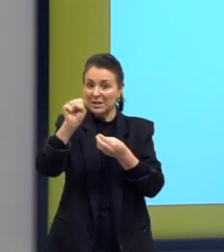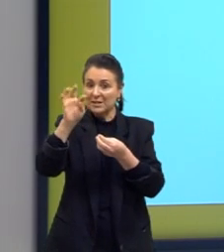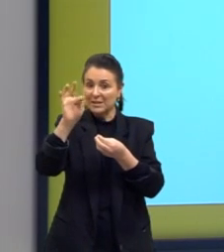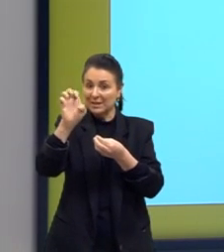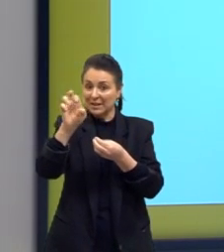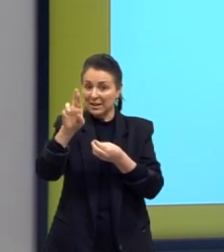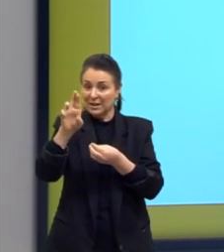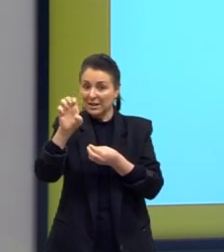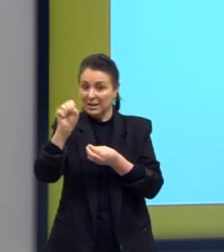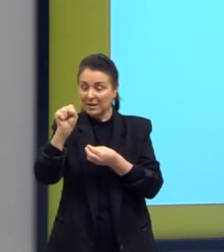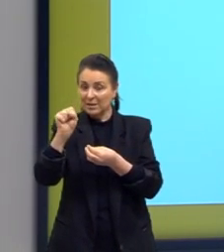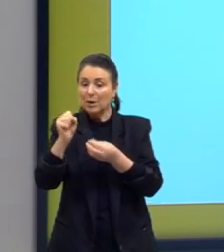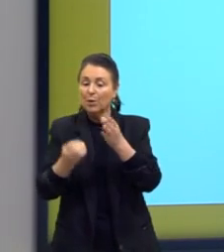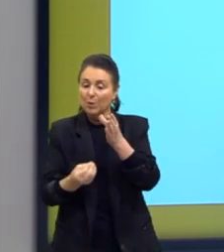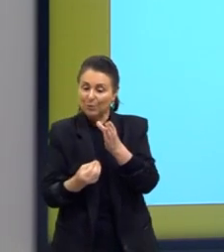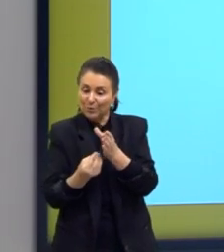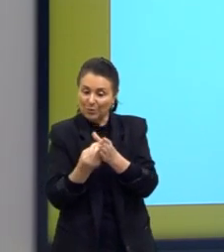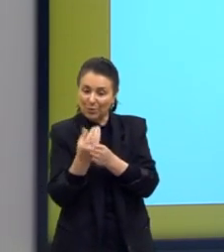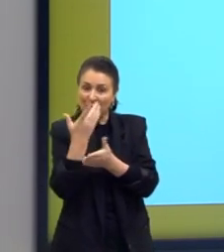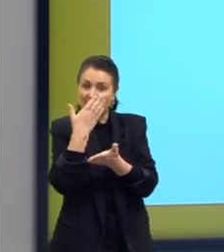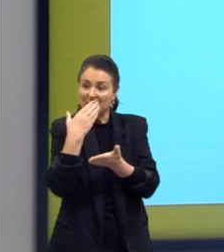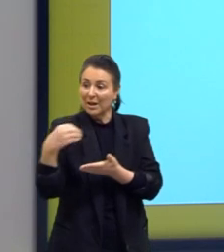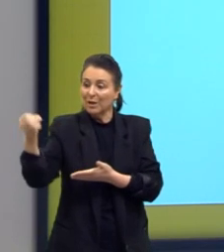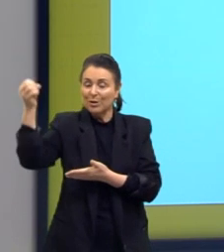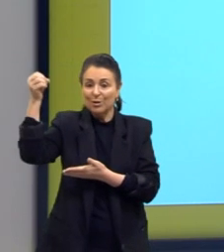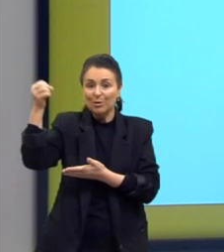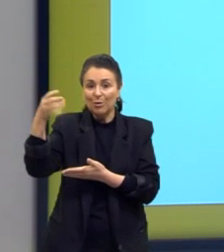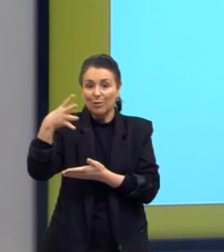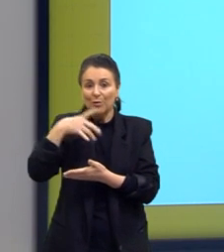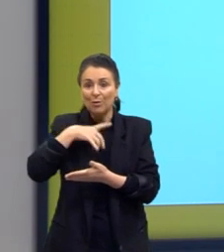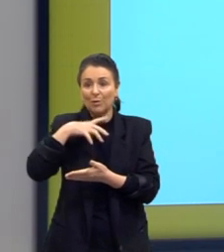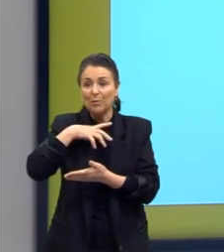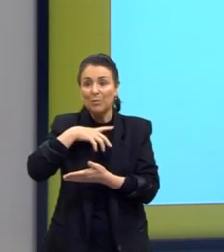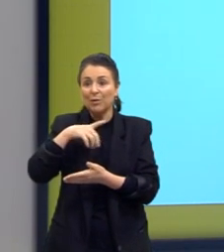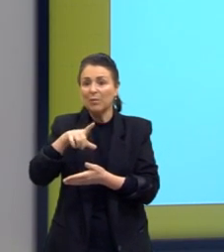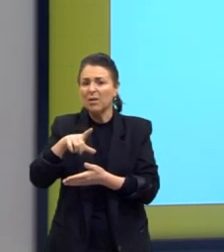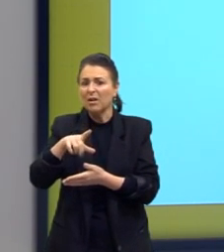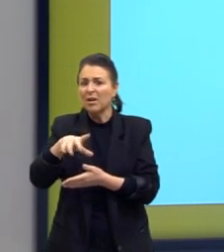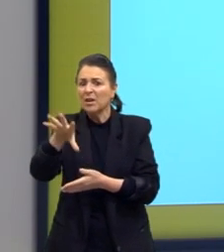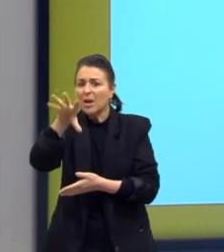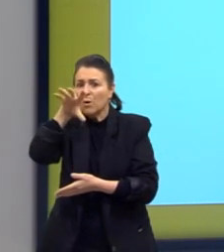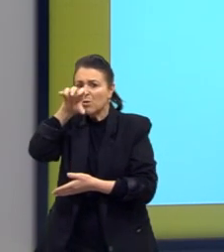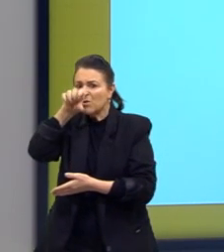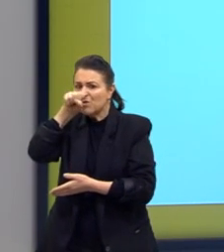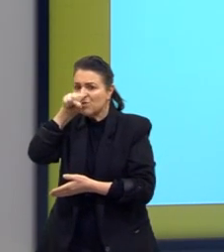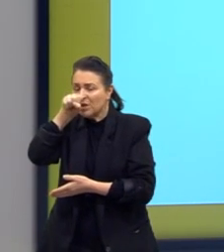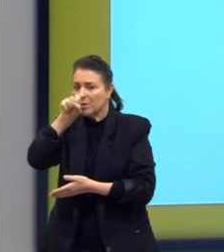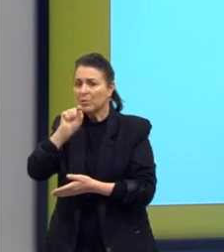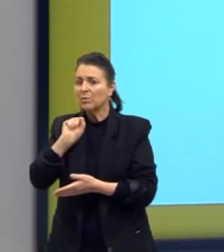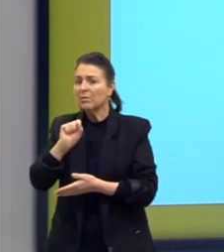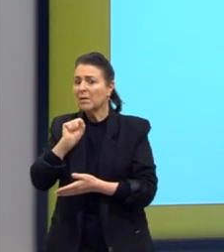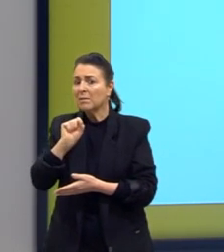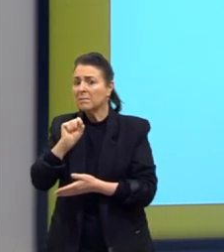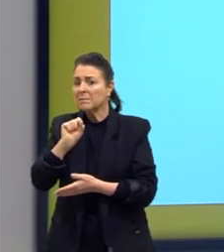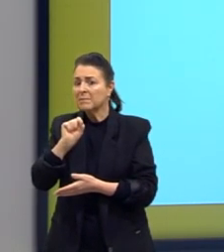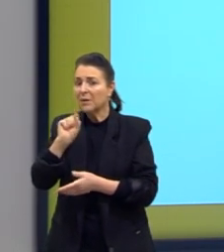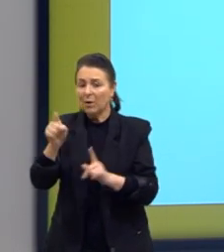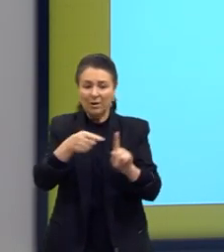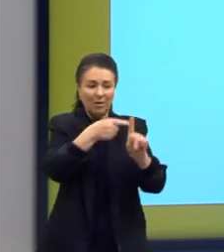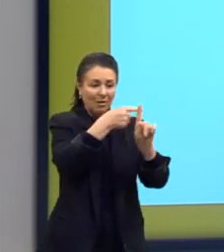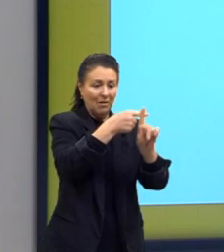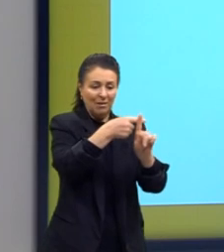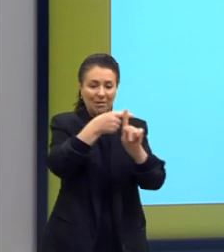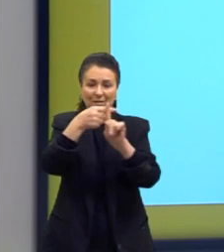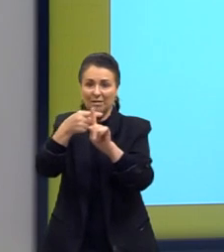eu posso formar novos aromas, como o metanoato de etila, mais o heptanoato de etila, formando